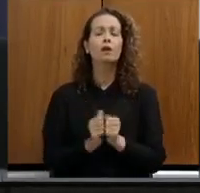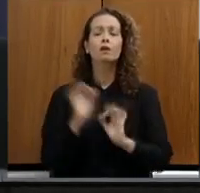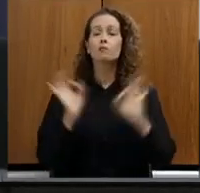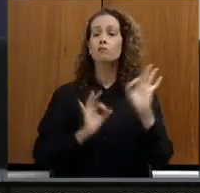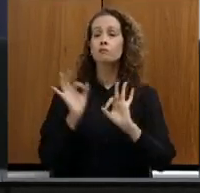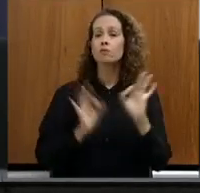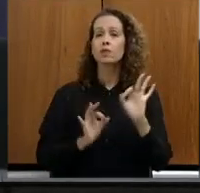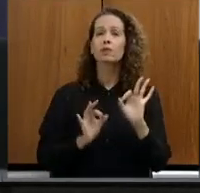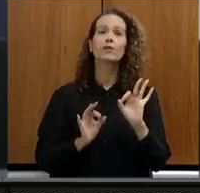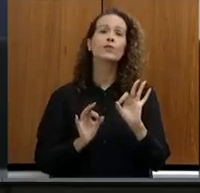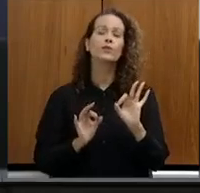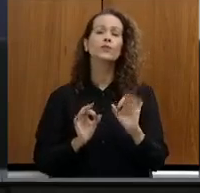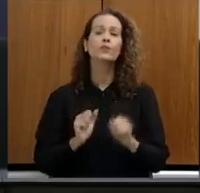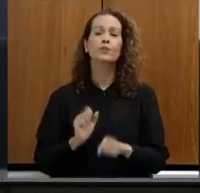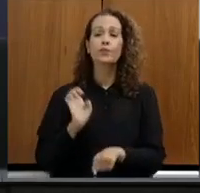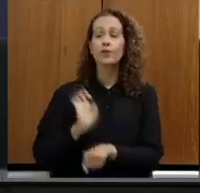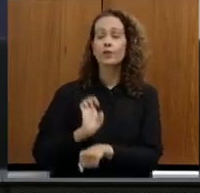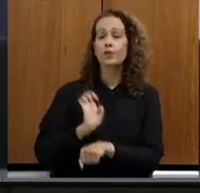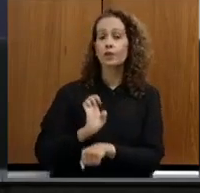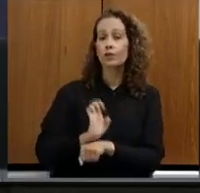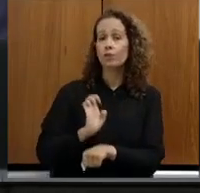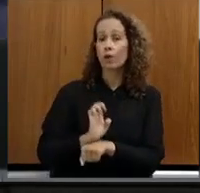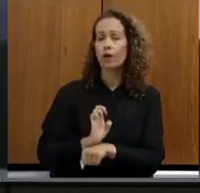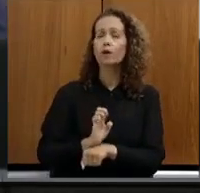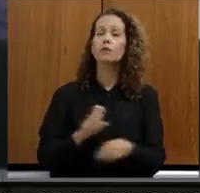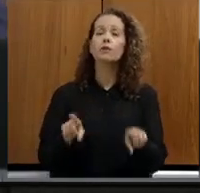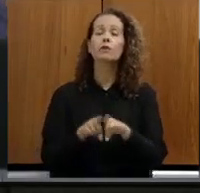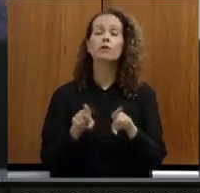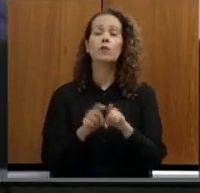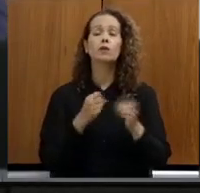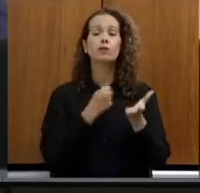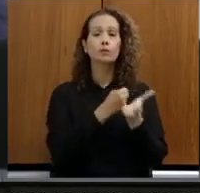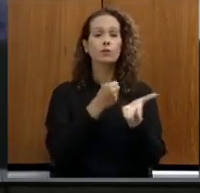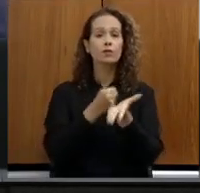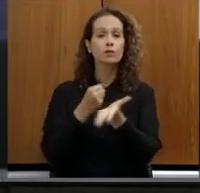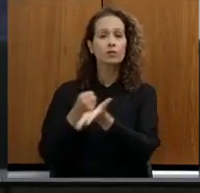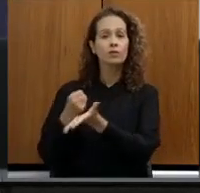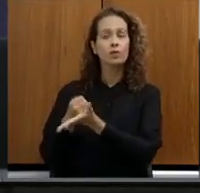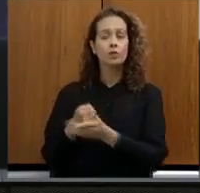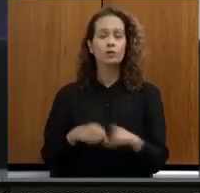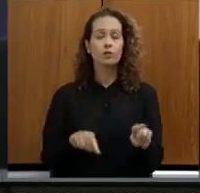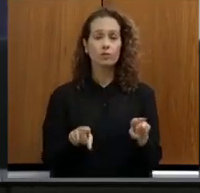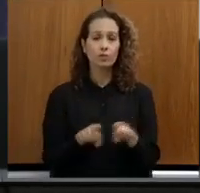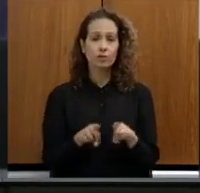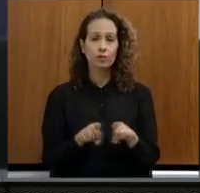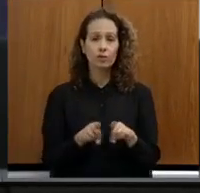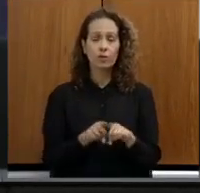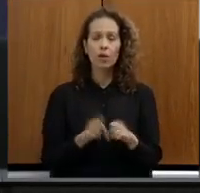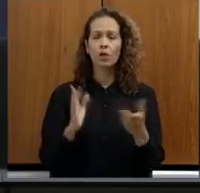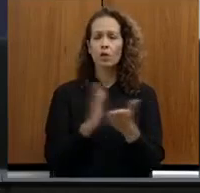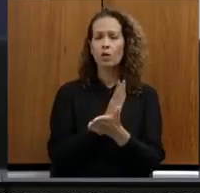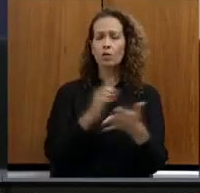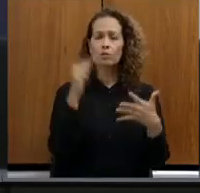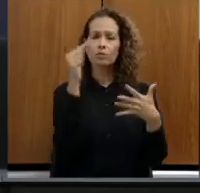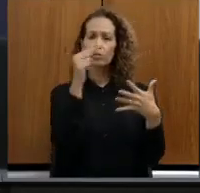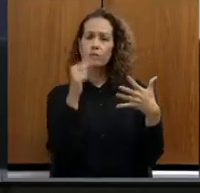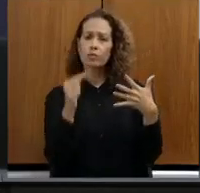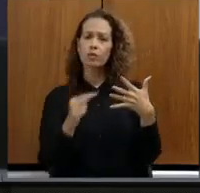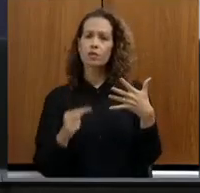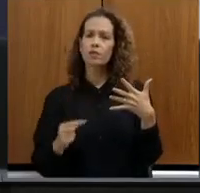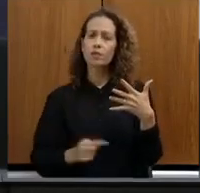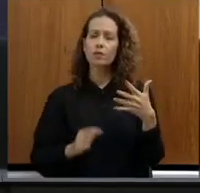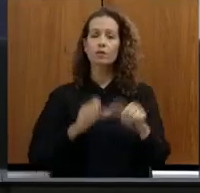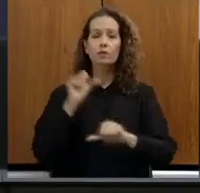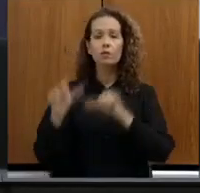estadual, a elaboração desse plano estadual e contribuir também com algumas questões relativas às